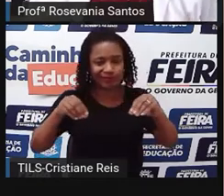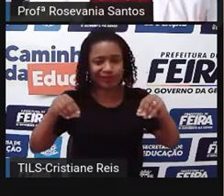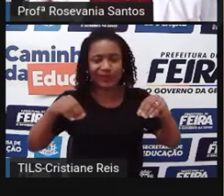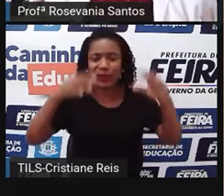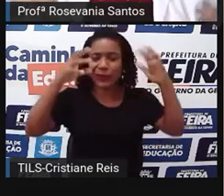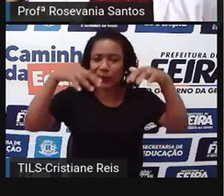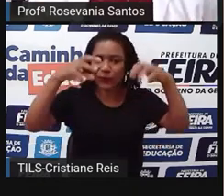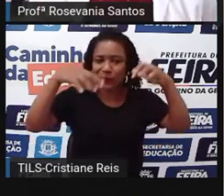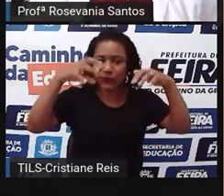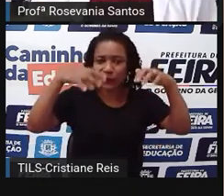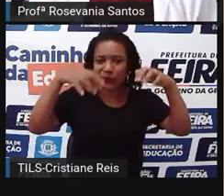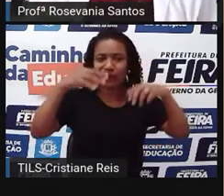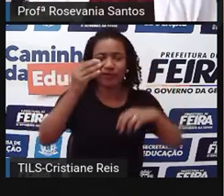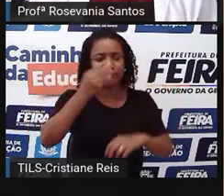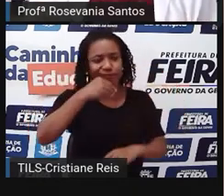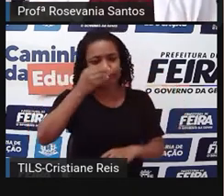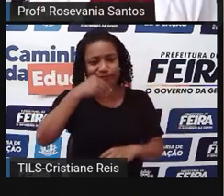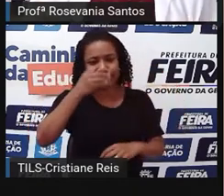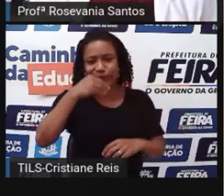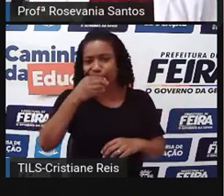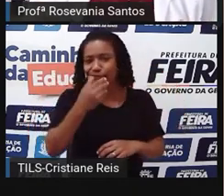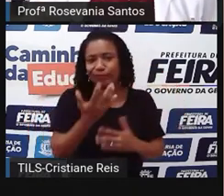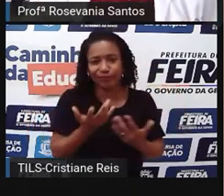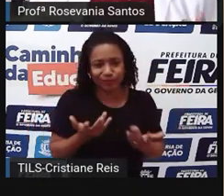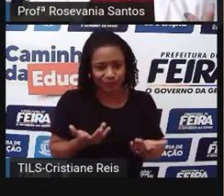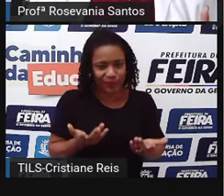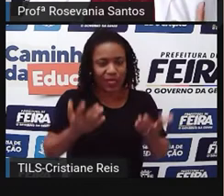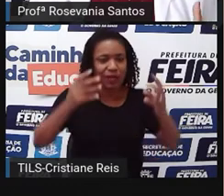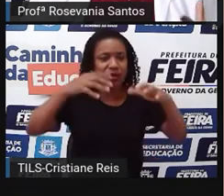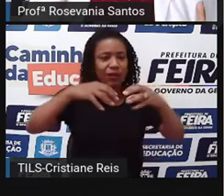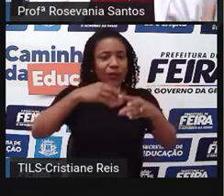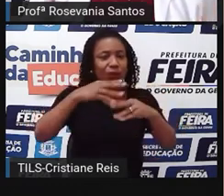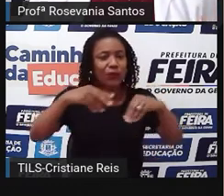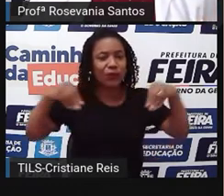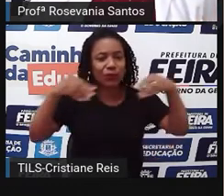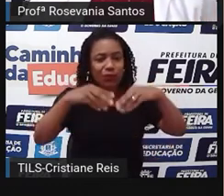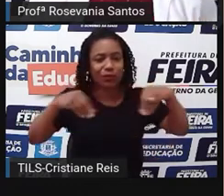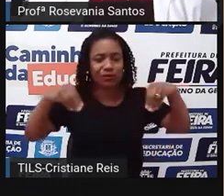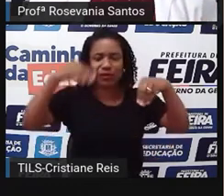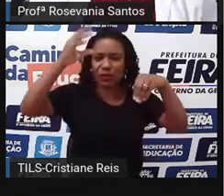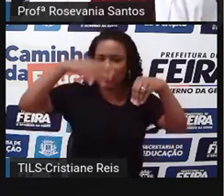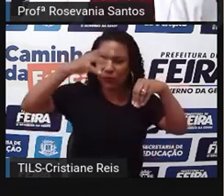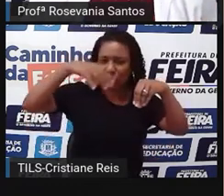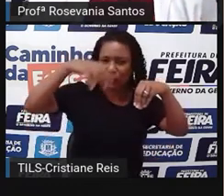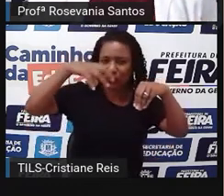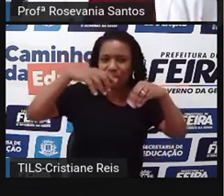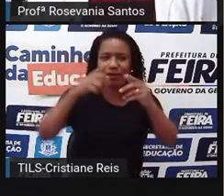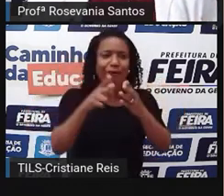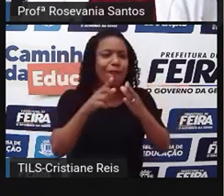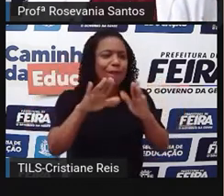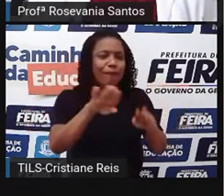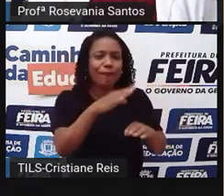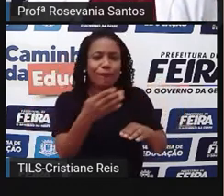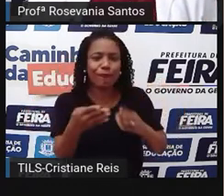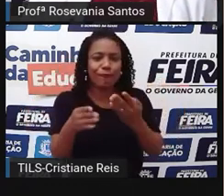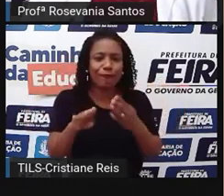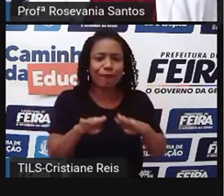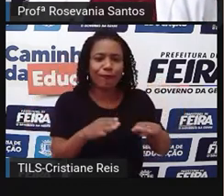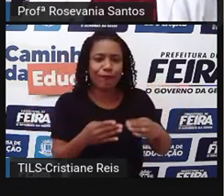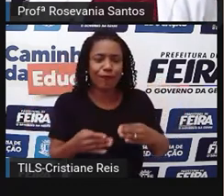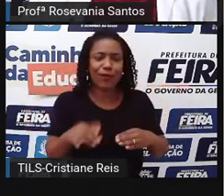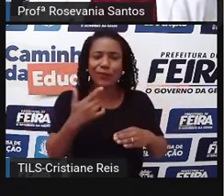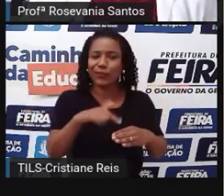chuva, deixa ele bastante descoberto, sem vegetação. A gente tem